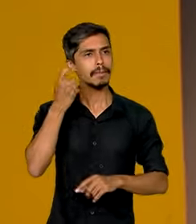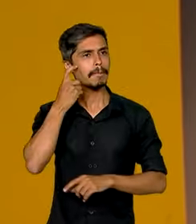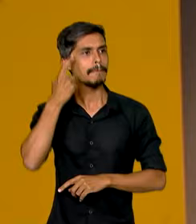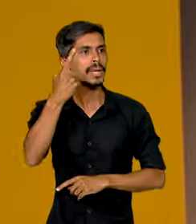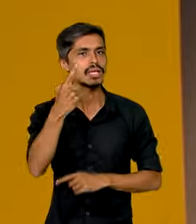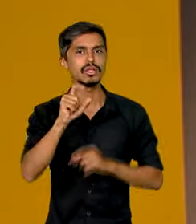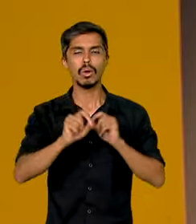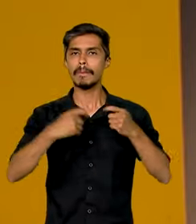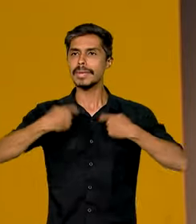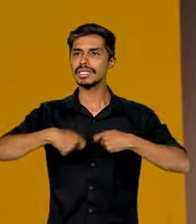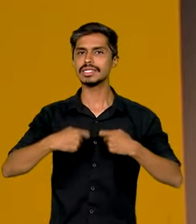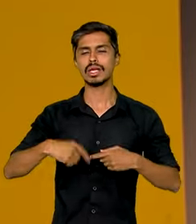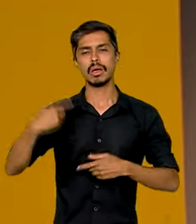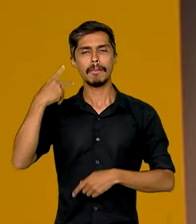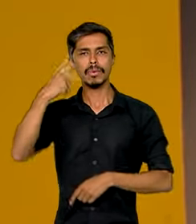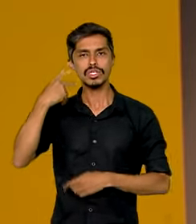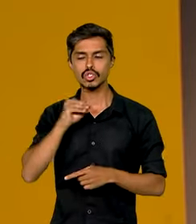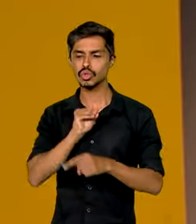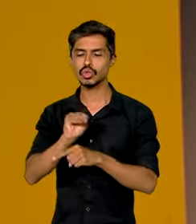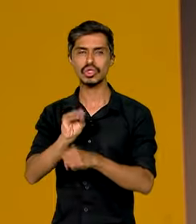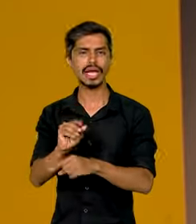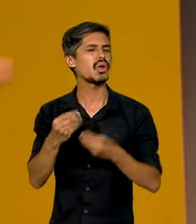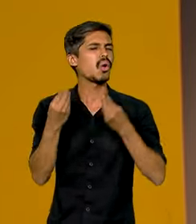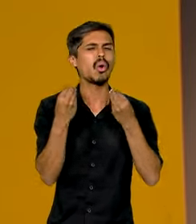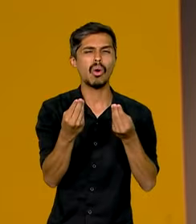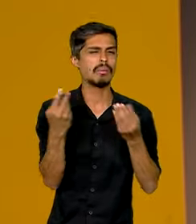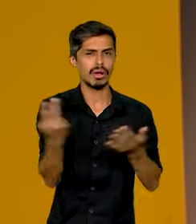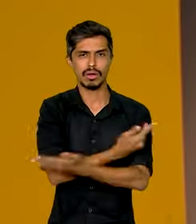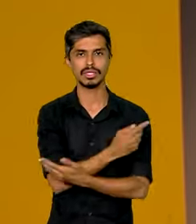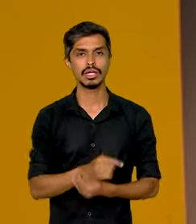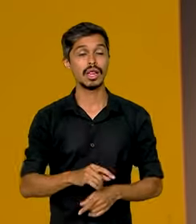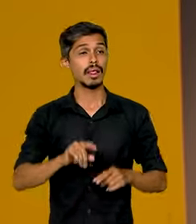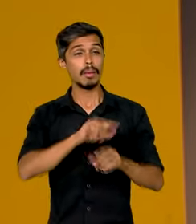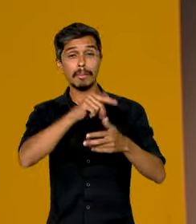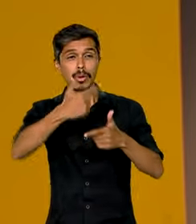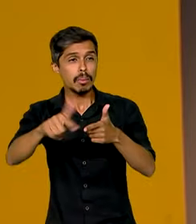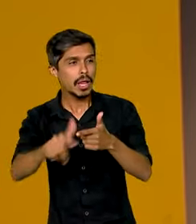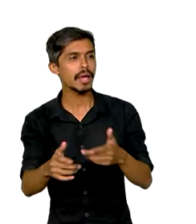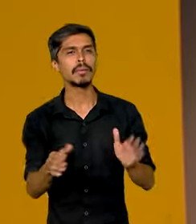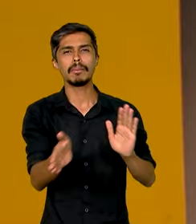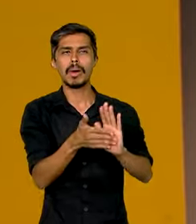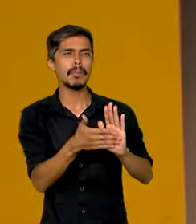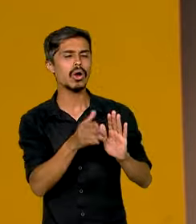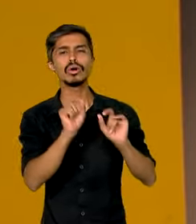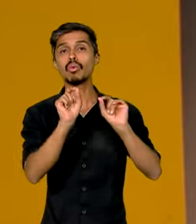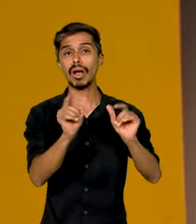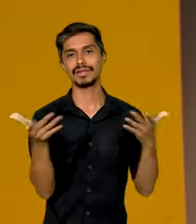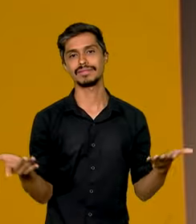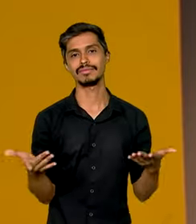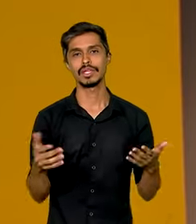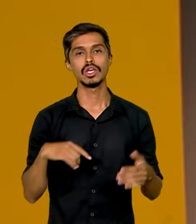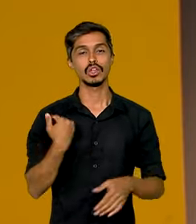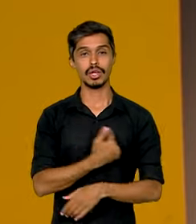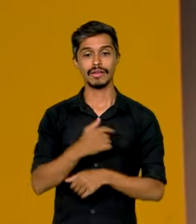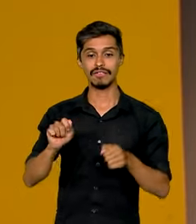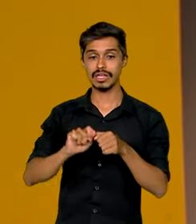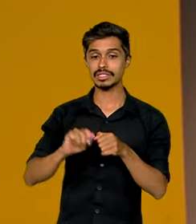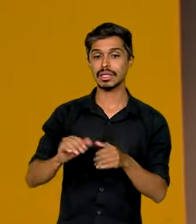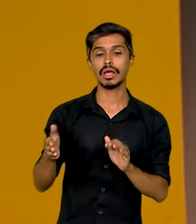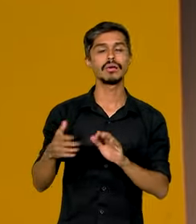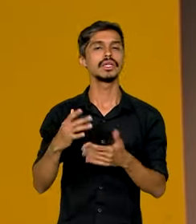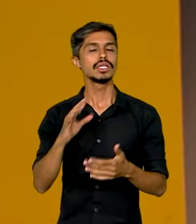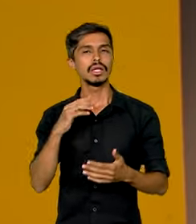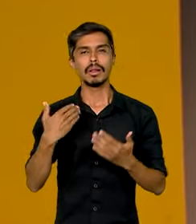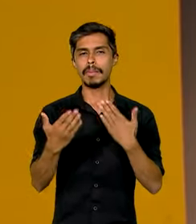respeito do que deveria ser uma política de cuidados, quais são as suas necessidades, quais são as suas propostas. E estamos realizando também uma série de